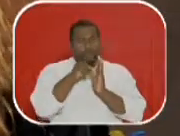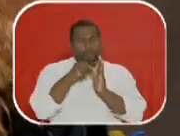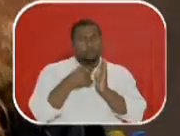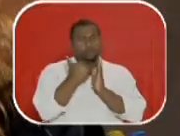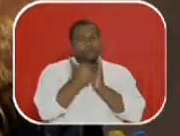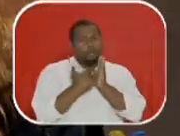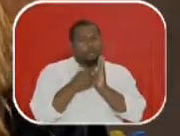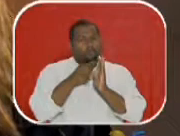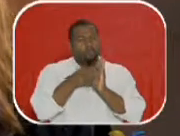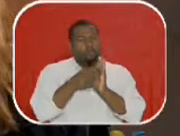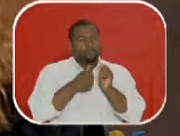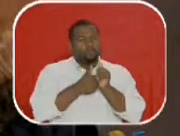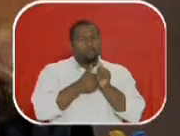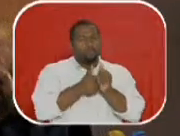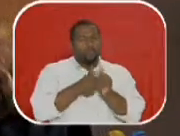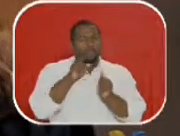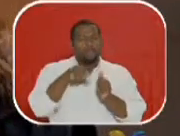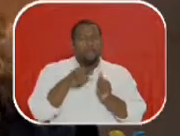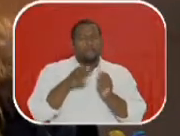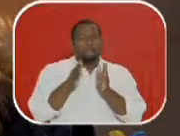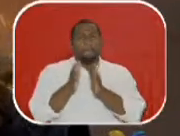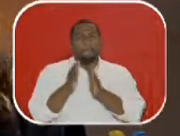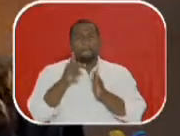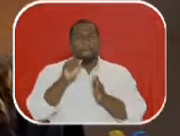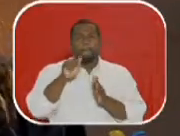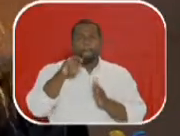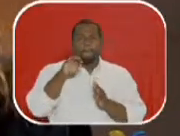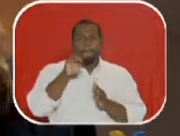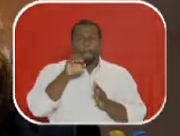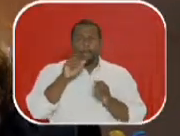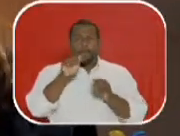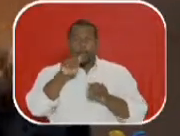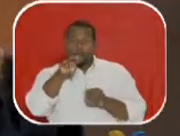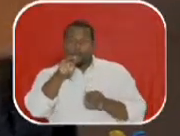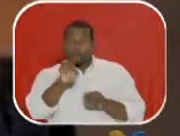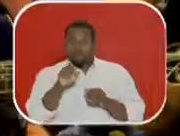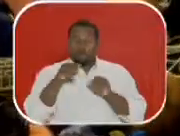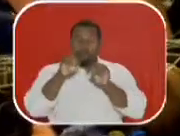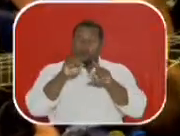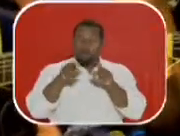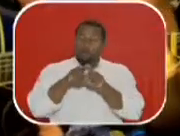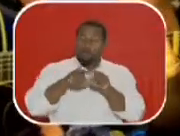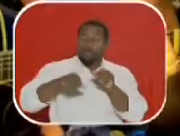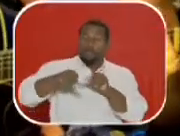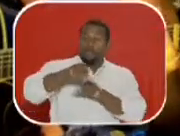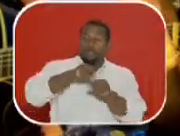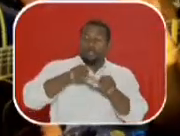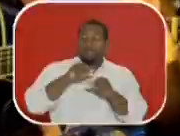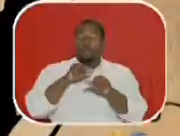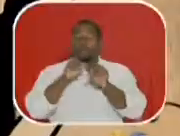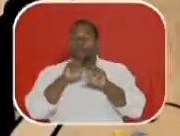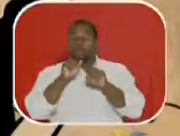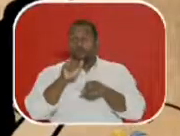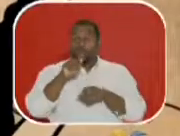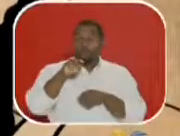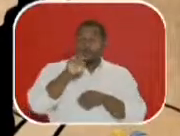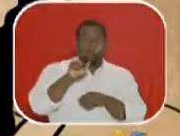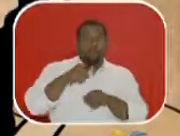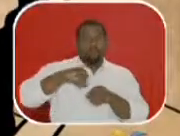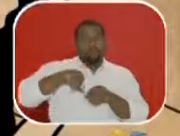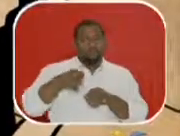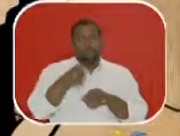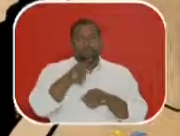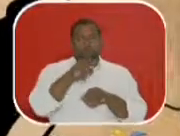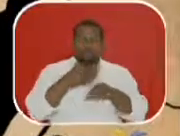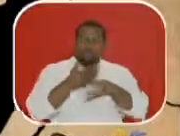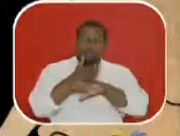série, este programa, dentro do que a gente chama de arte-educação ou educação pela arte. Da gramática do teatro, a gente parte para a linguagem do